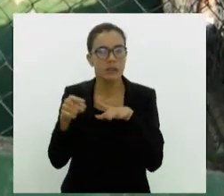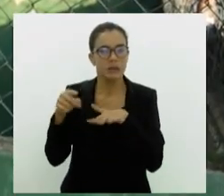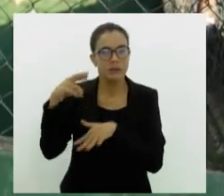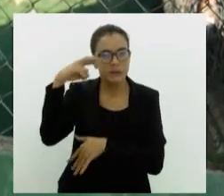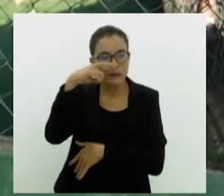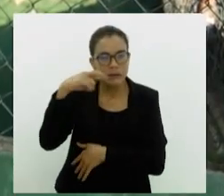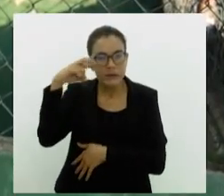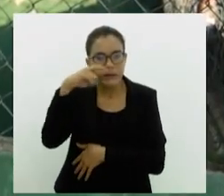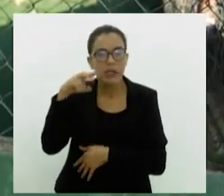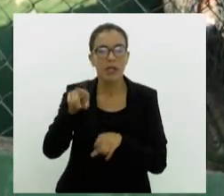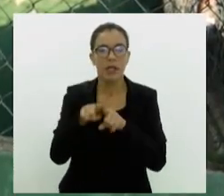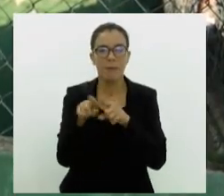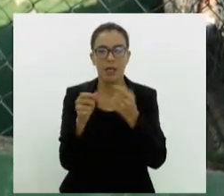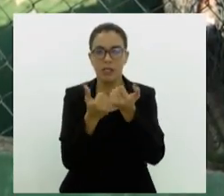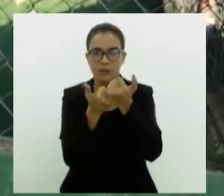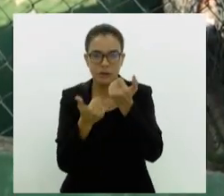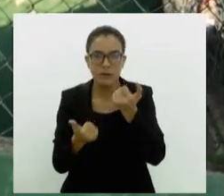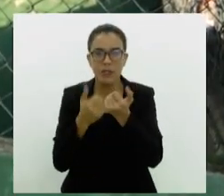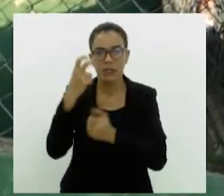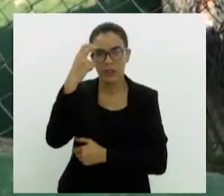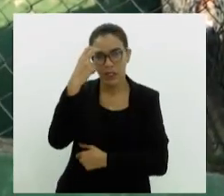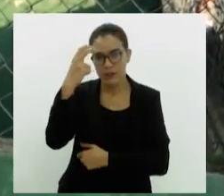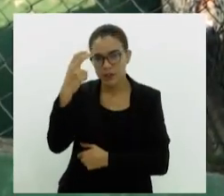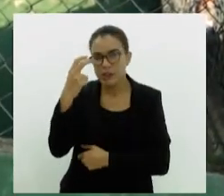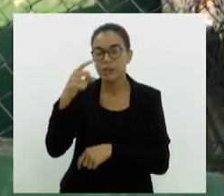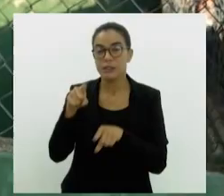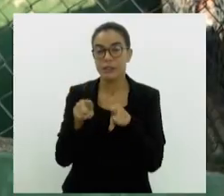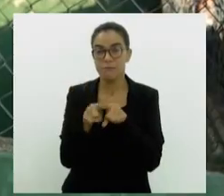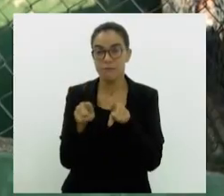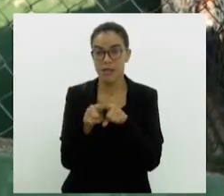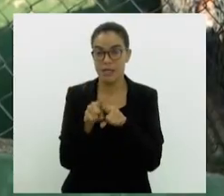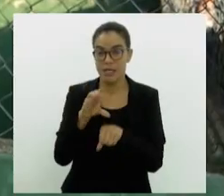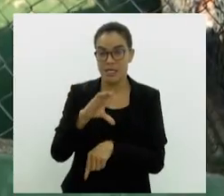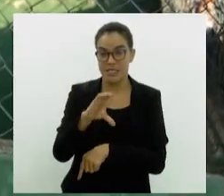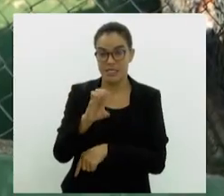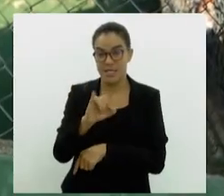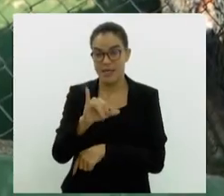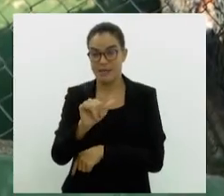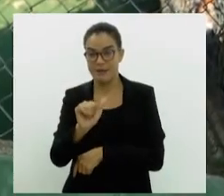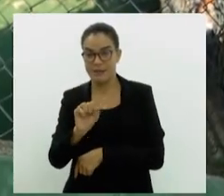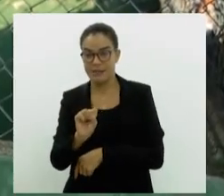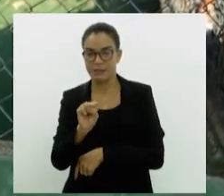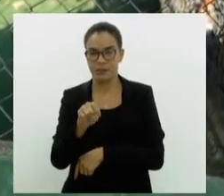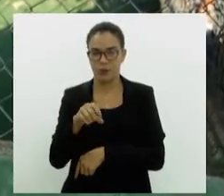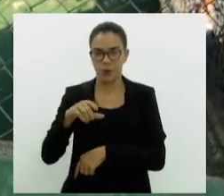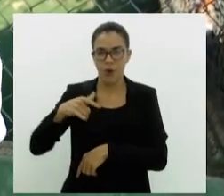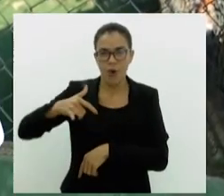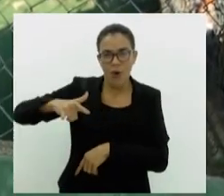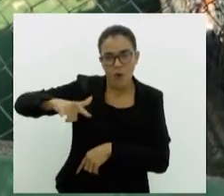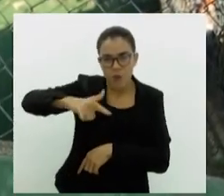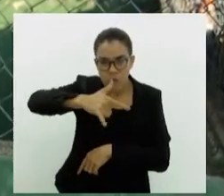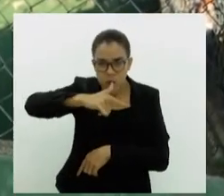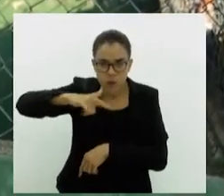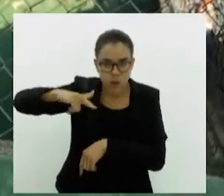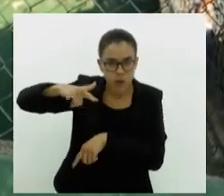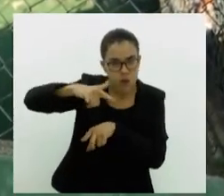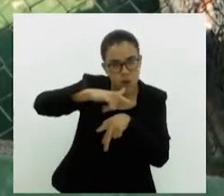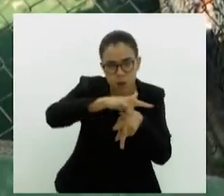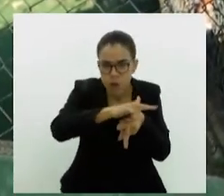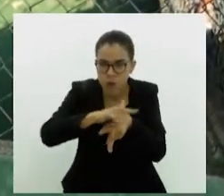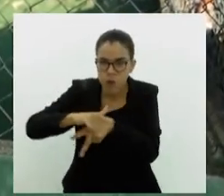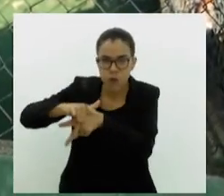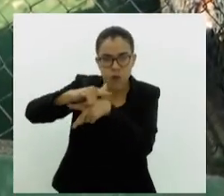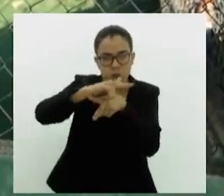nossa Superintendência de Inteligência, da CEAS, com drones, com toda a nossa equipe de inteligência,